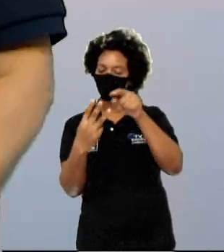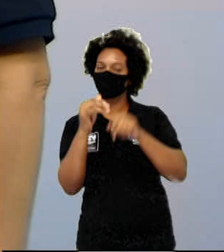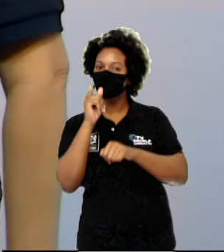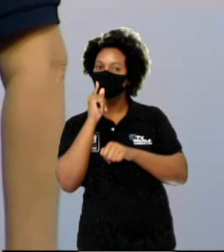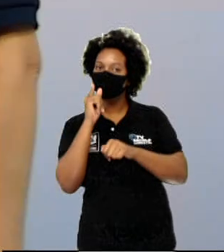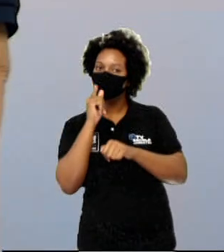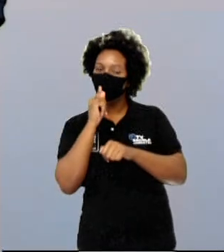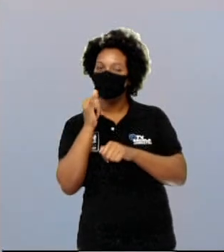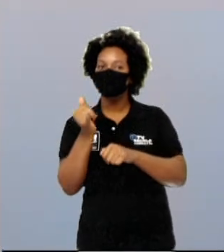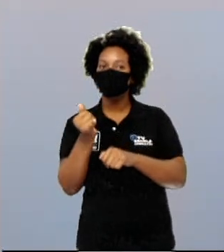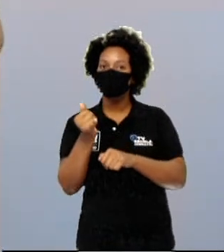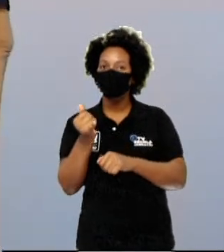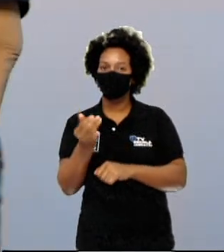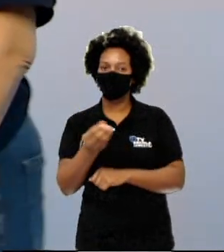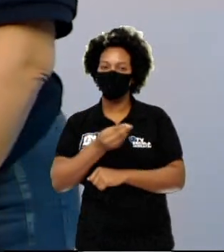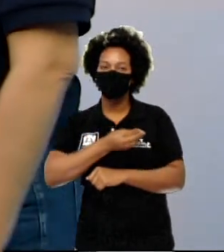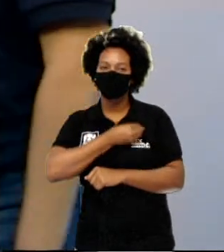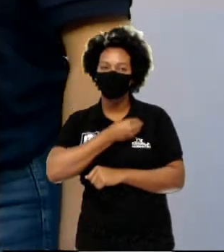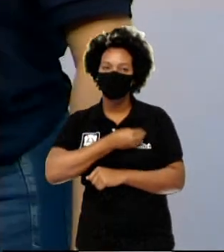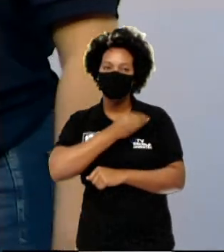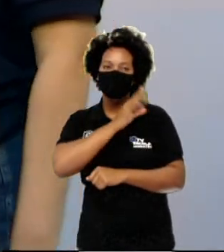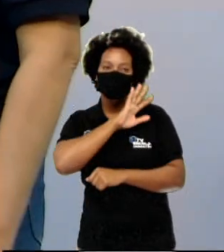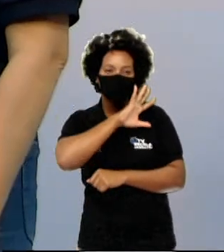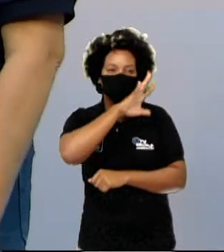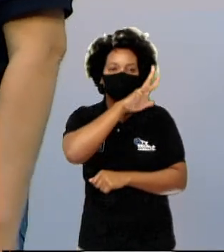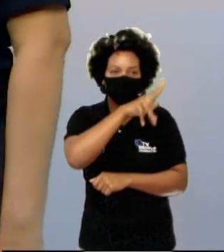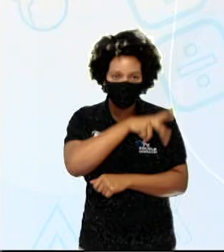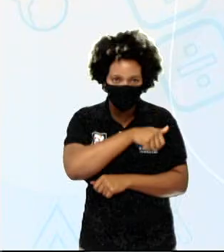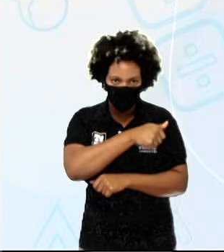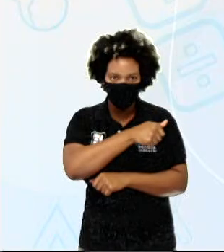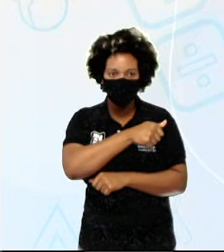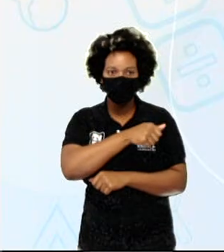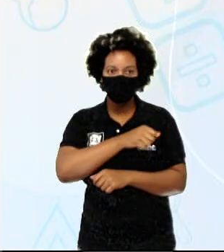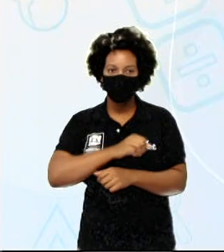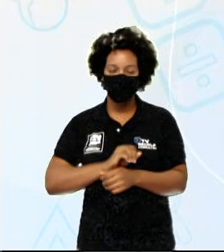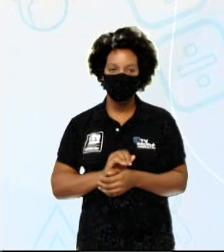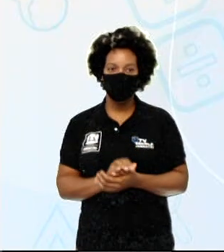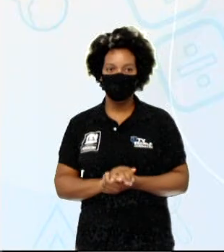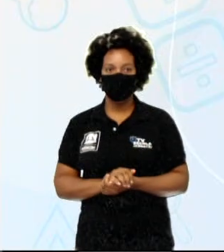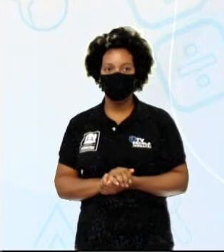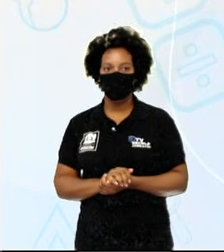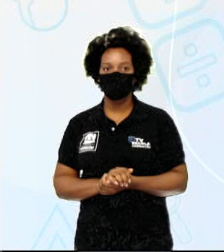seres vivos, de animais. Mammutes.